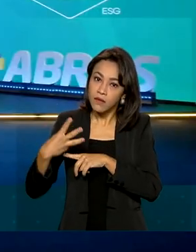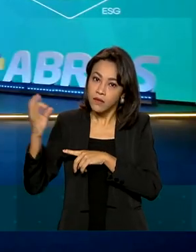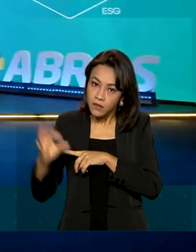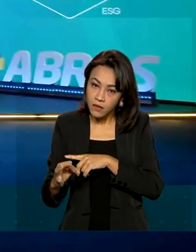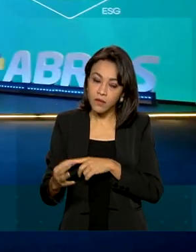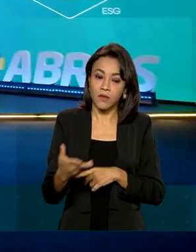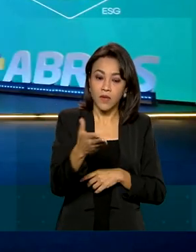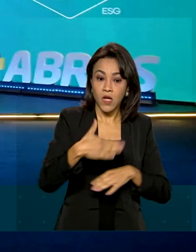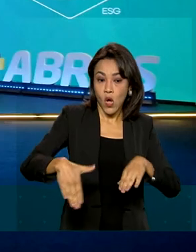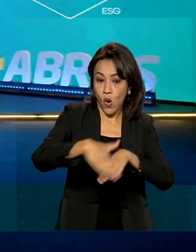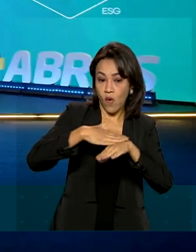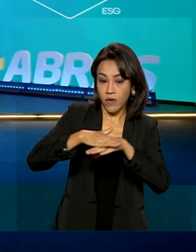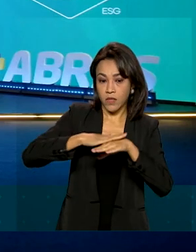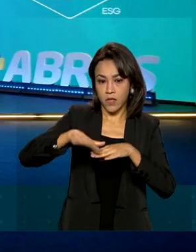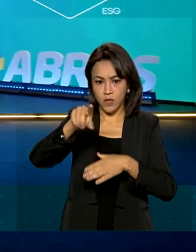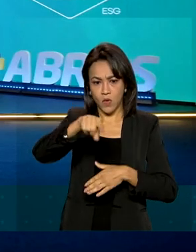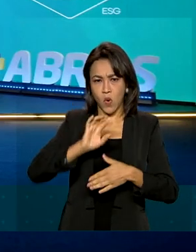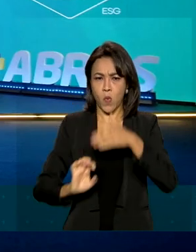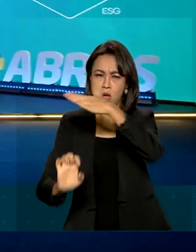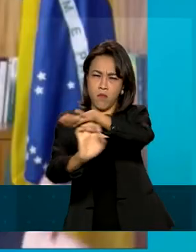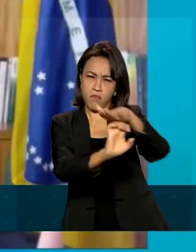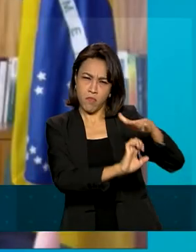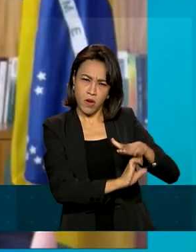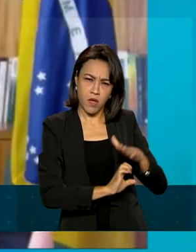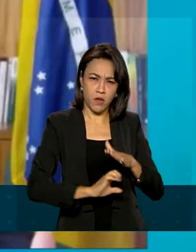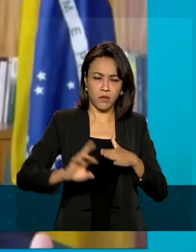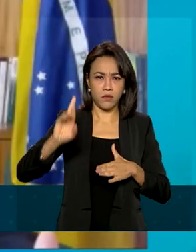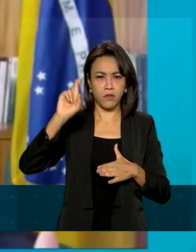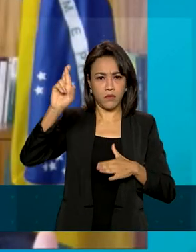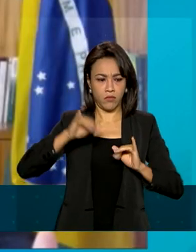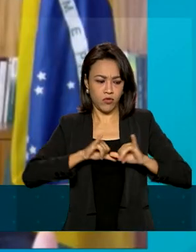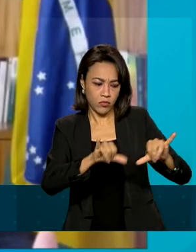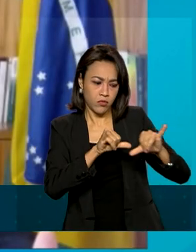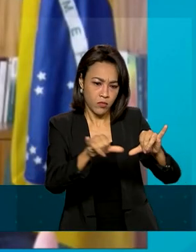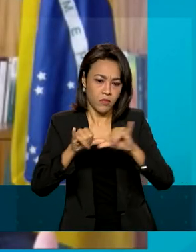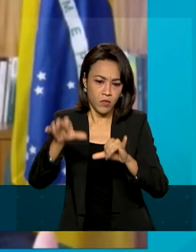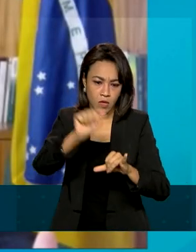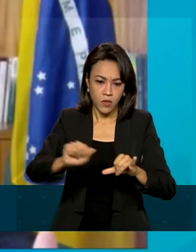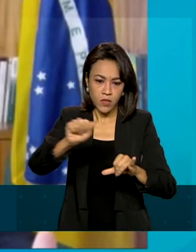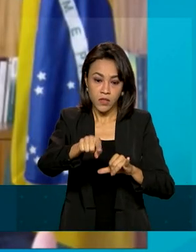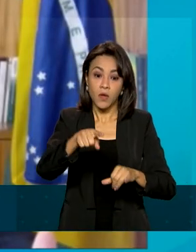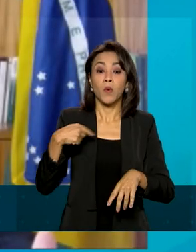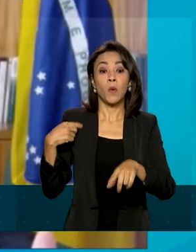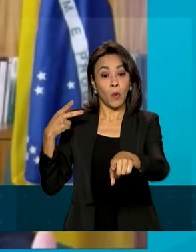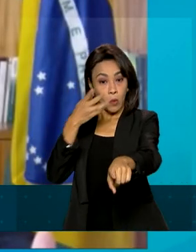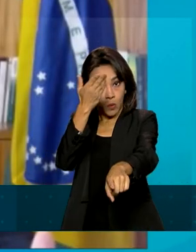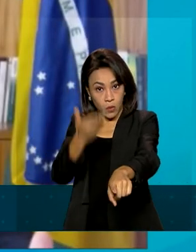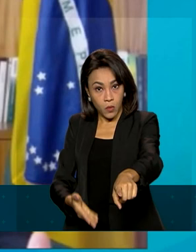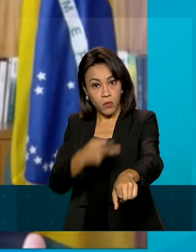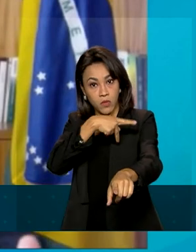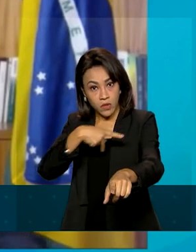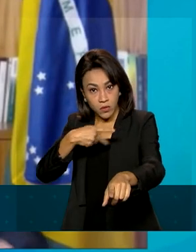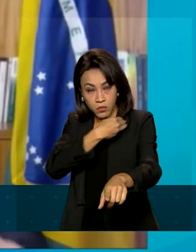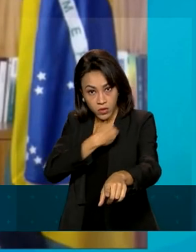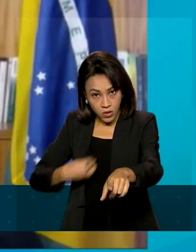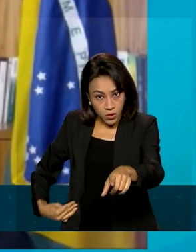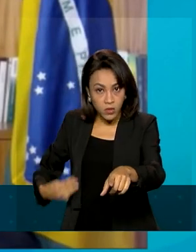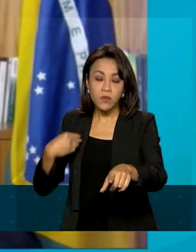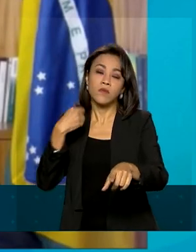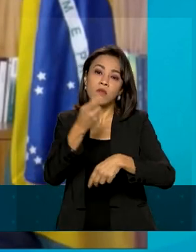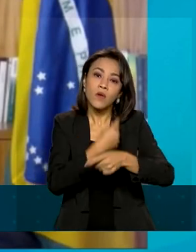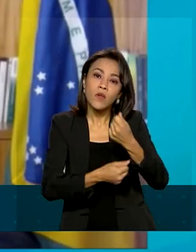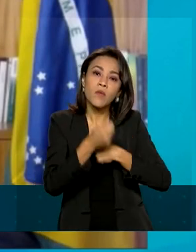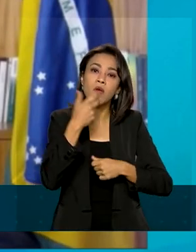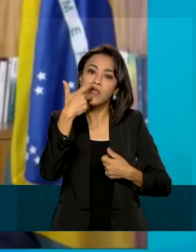empresários em um evento da Associação Brasileira de Supermercados, Abras, O ministro da Economia afirmou que o governo vem